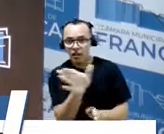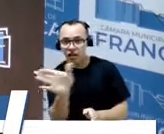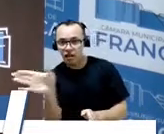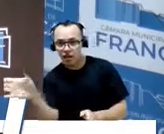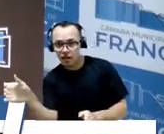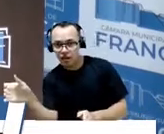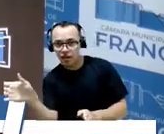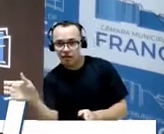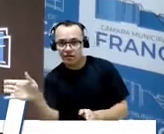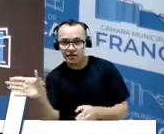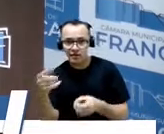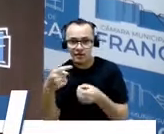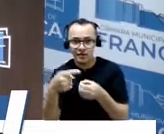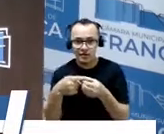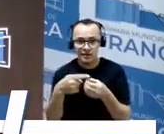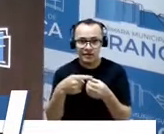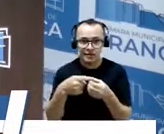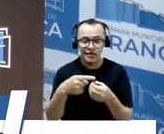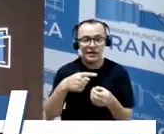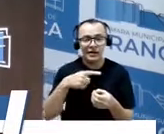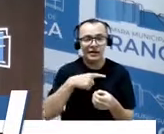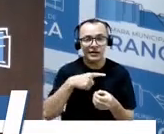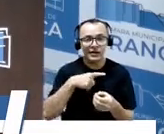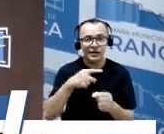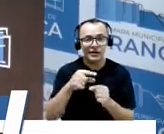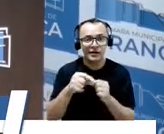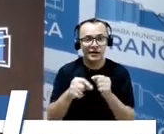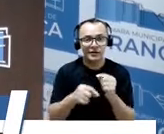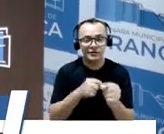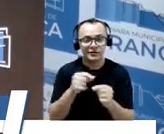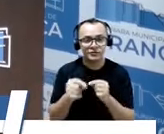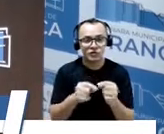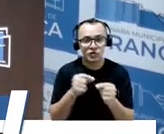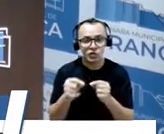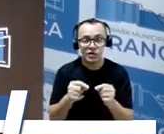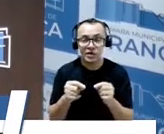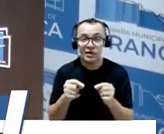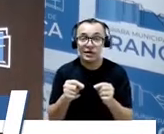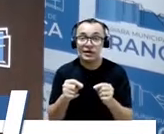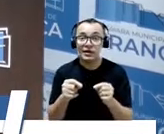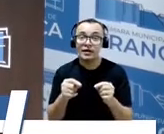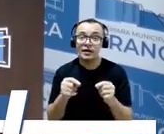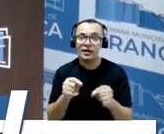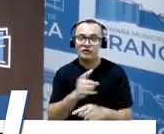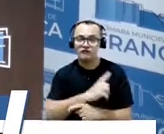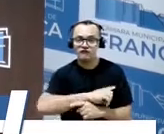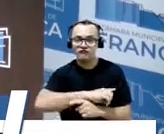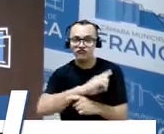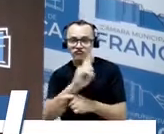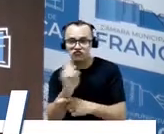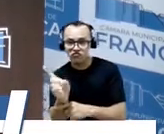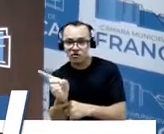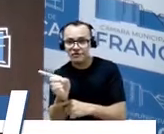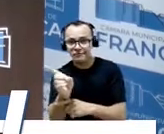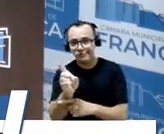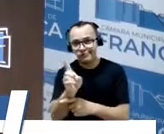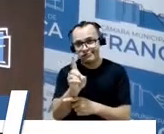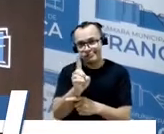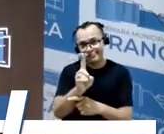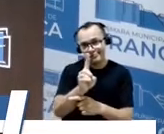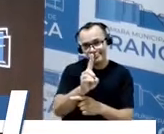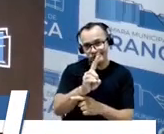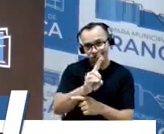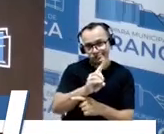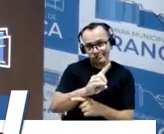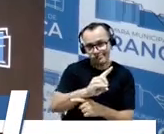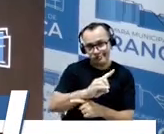causa ali a diminuição da velocidade dos veículos para poder adentrar, pegar